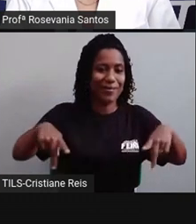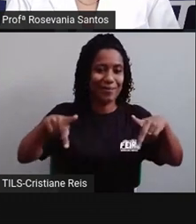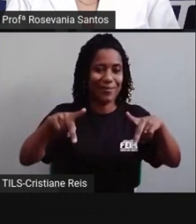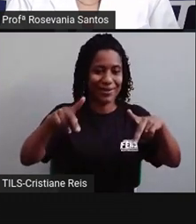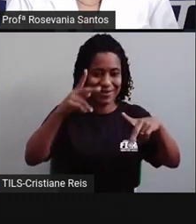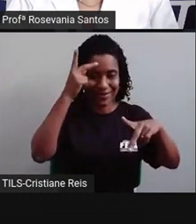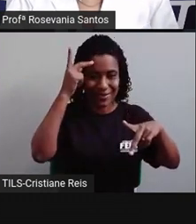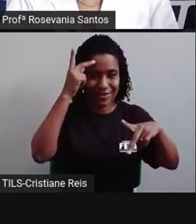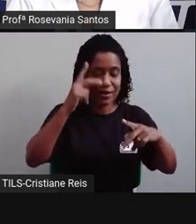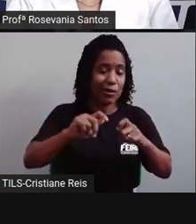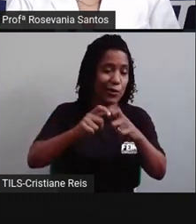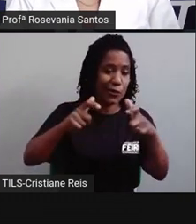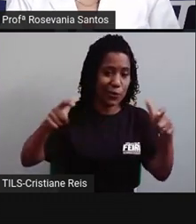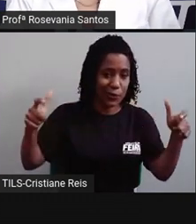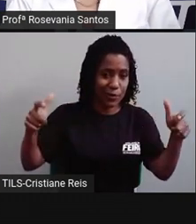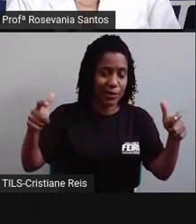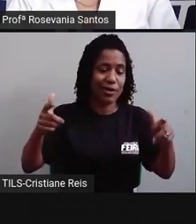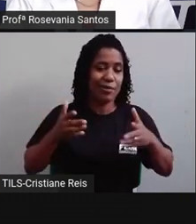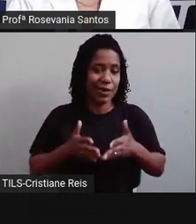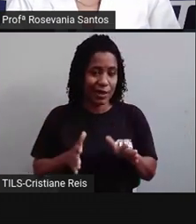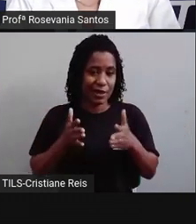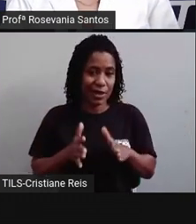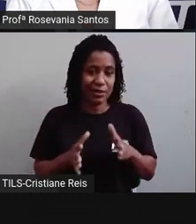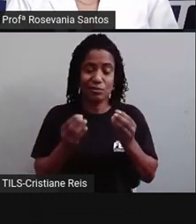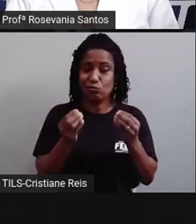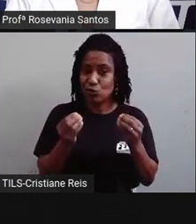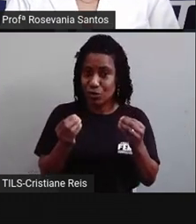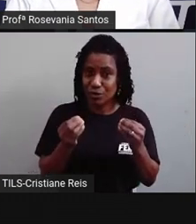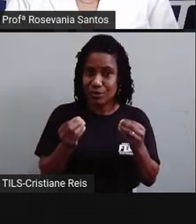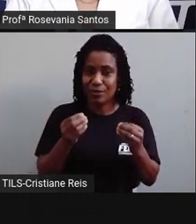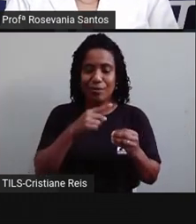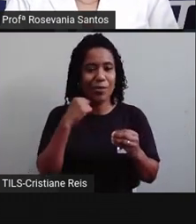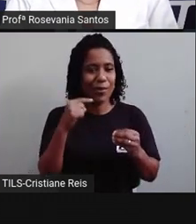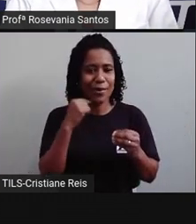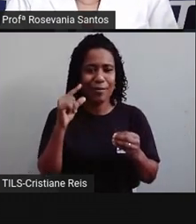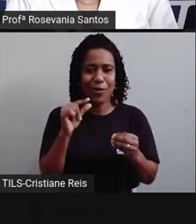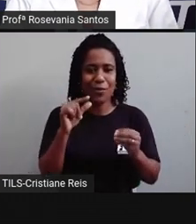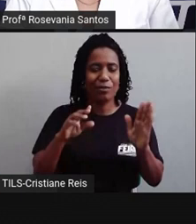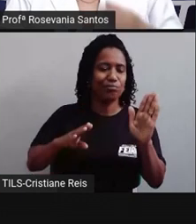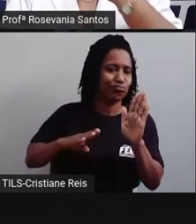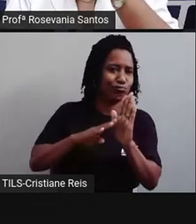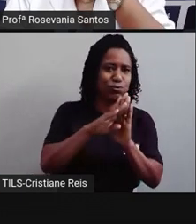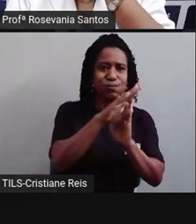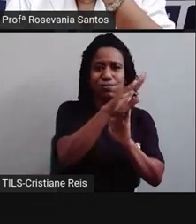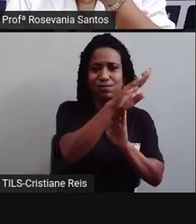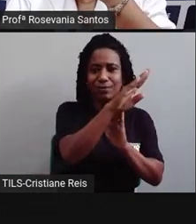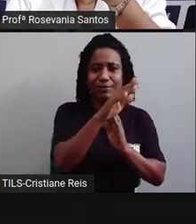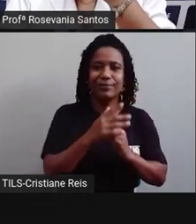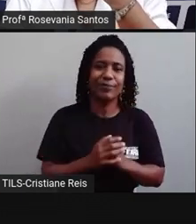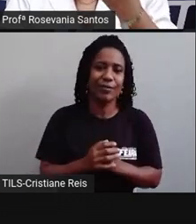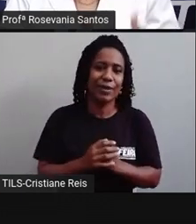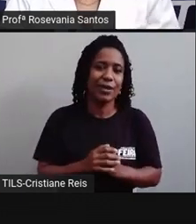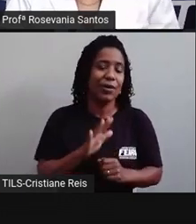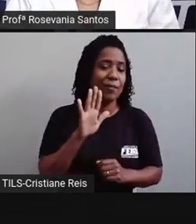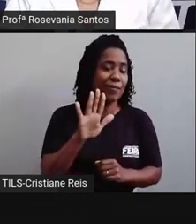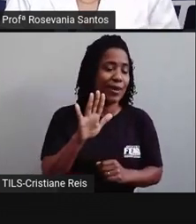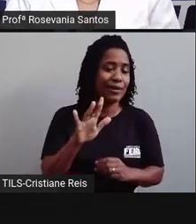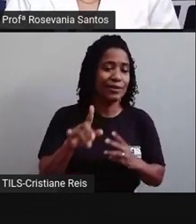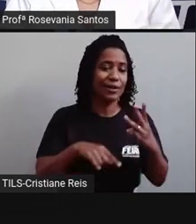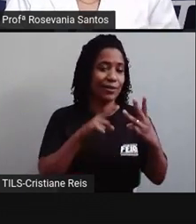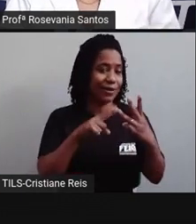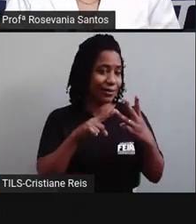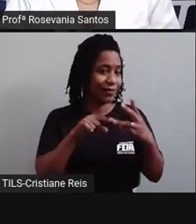muita gente, morre pouca gente, vai ter esse crescimento. Já o país que está, né, nessa terceira fase,